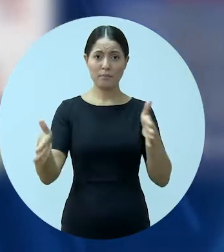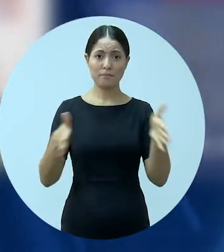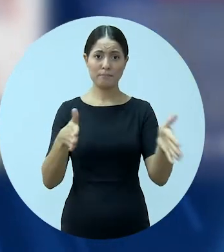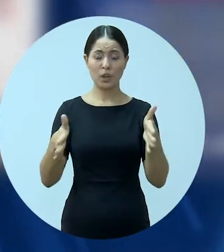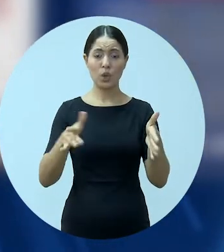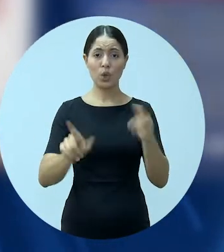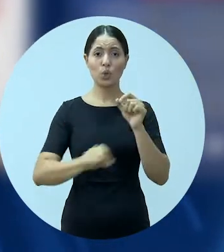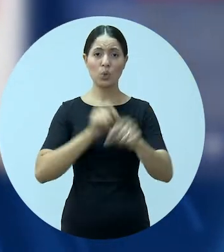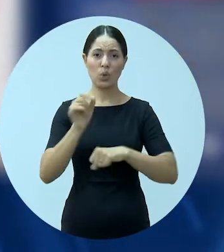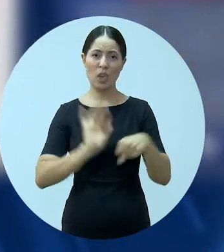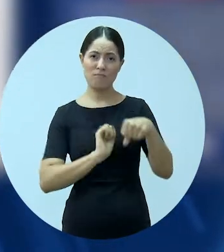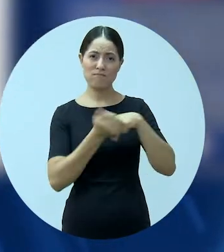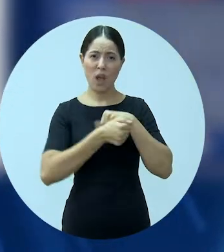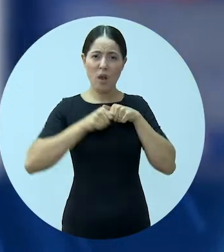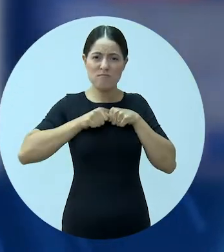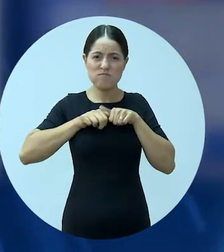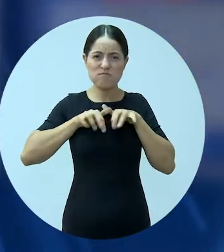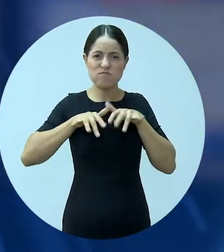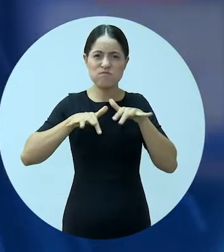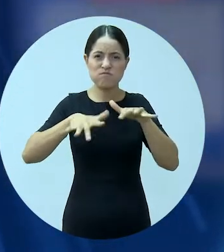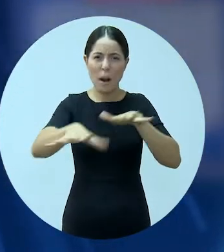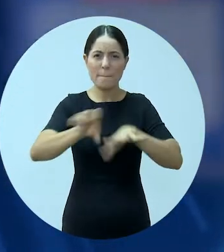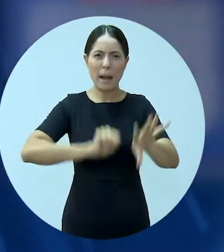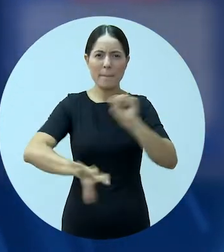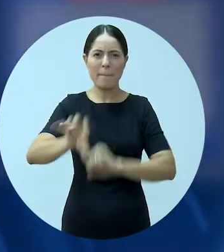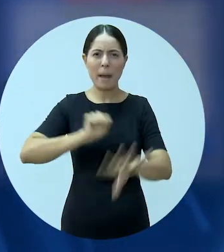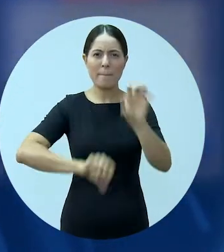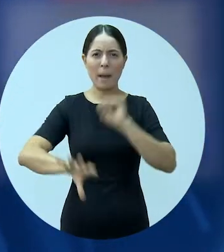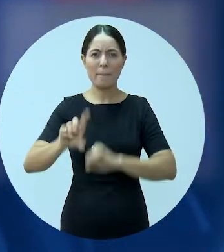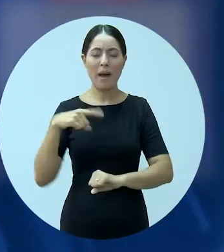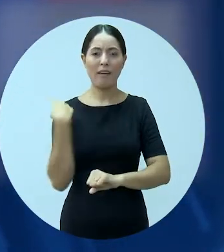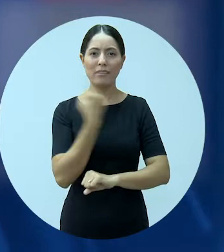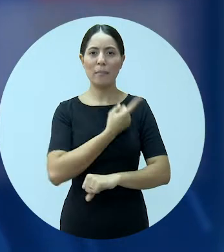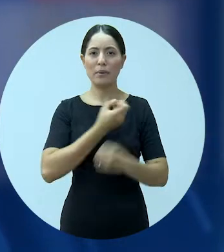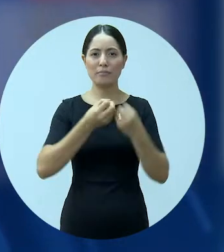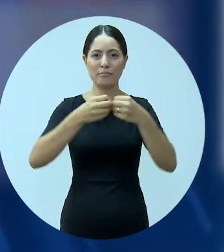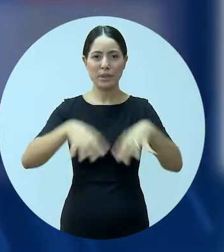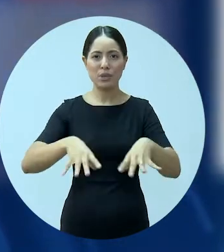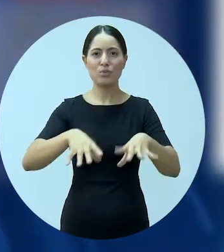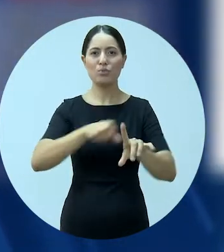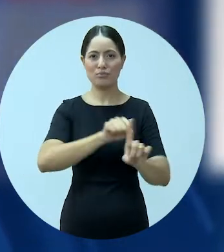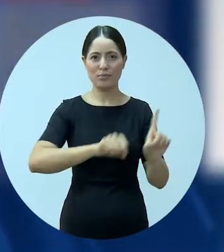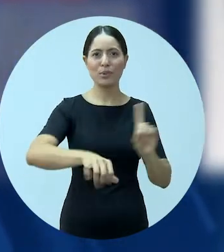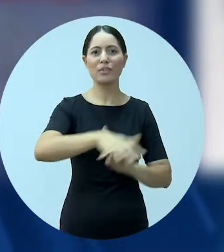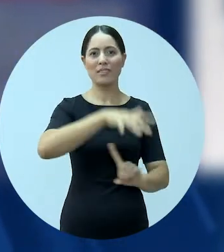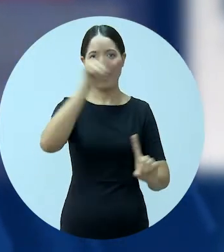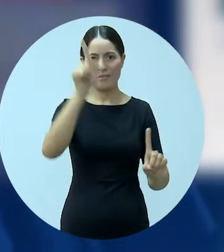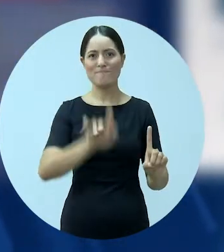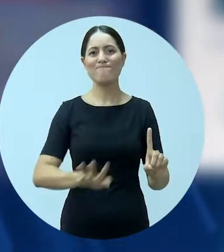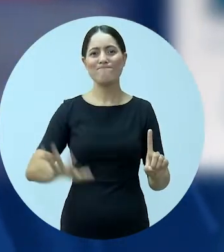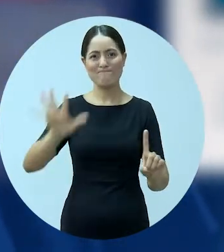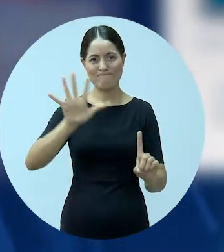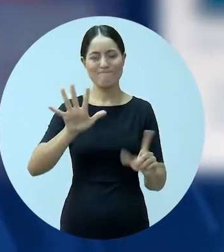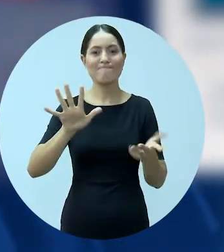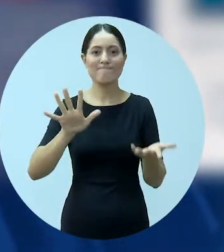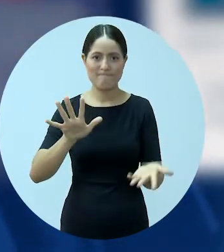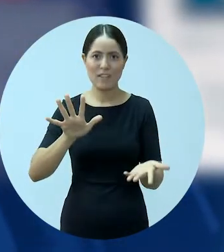agora, por menos tempo do que o vírus se proliferar e tornar a nossa atividade e da sociedade,